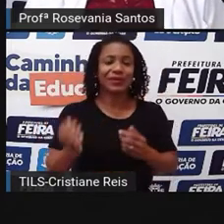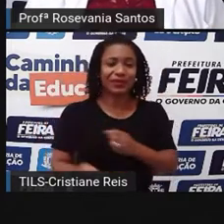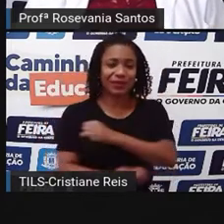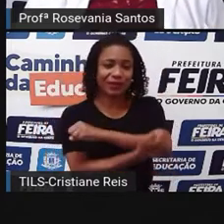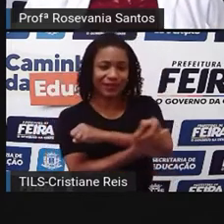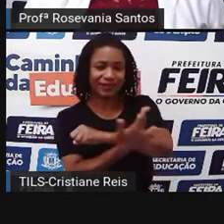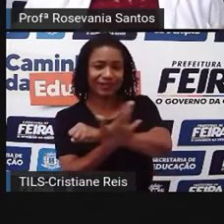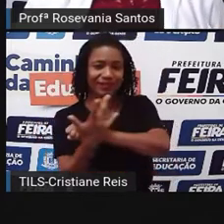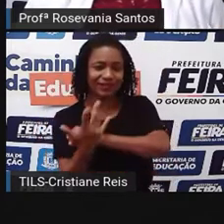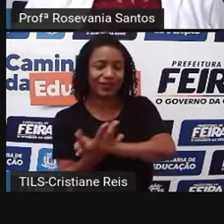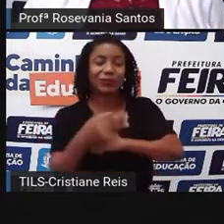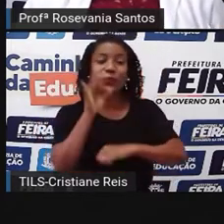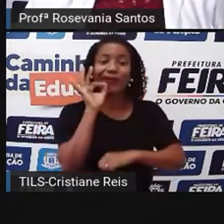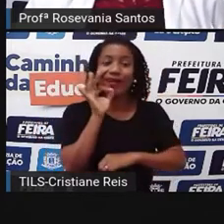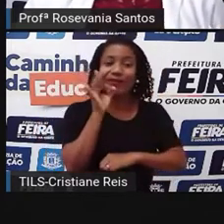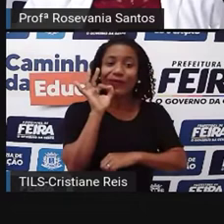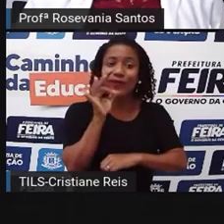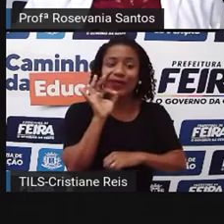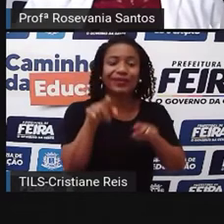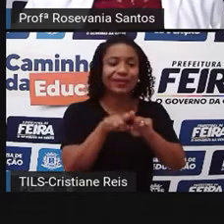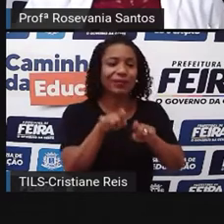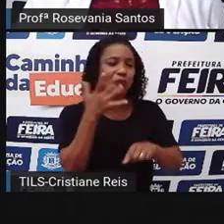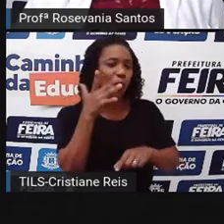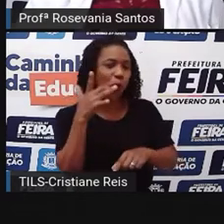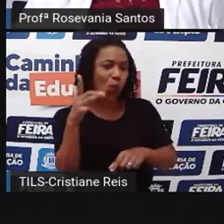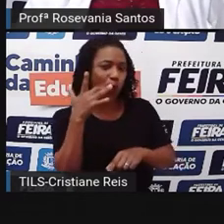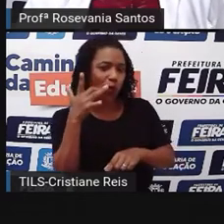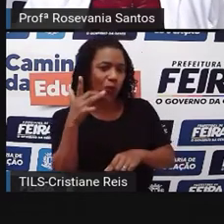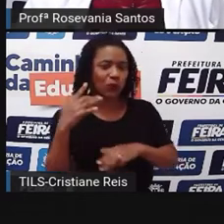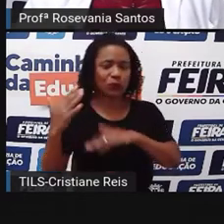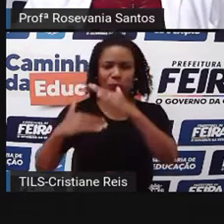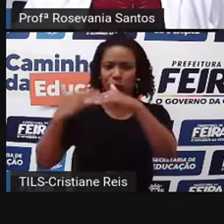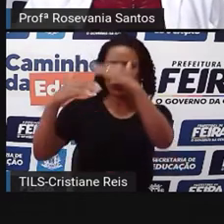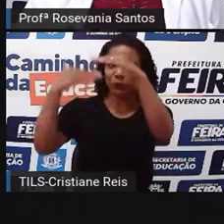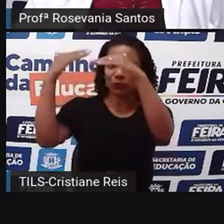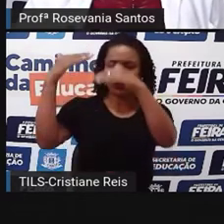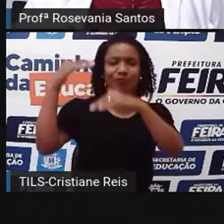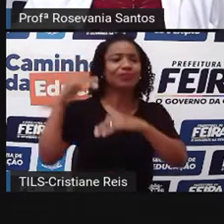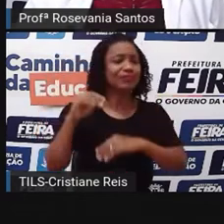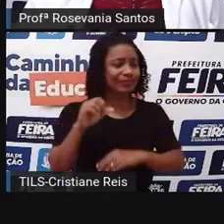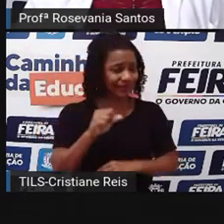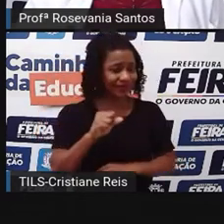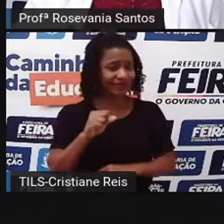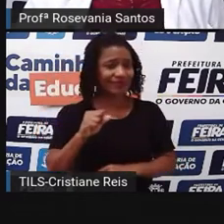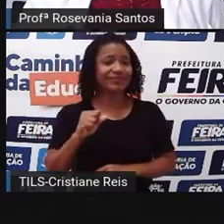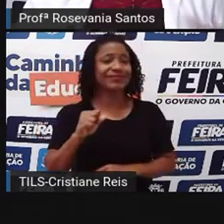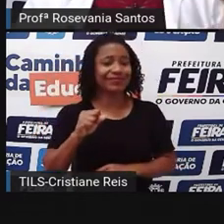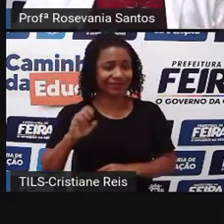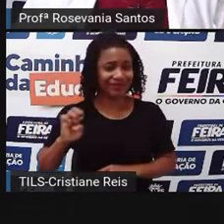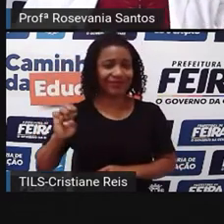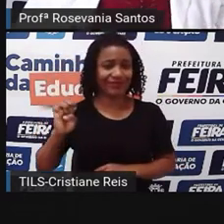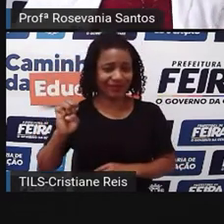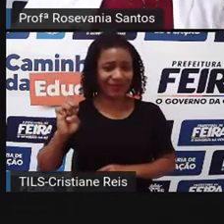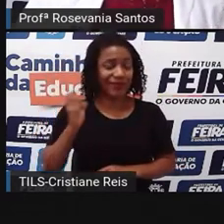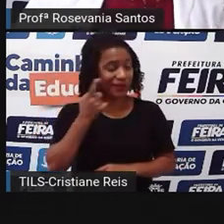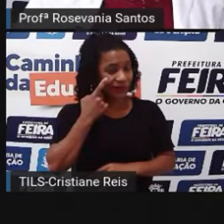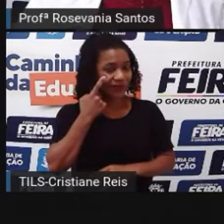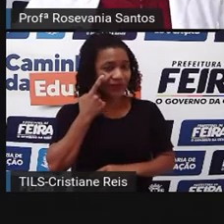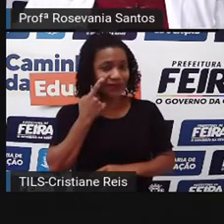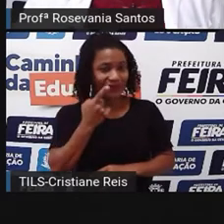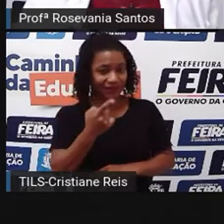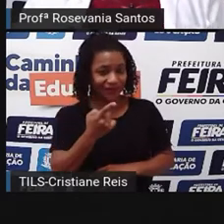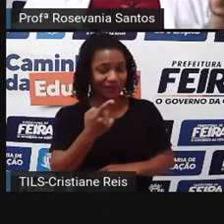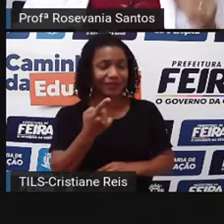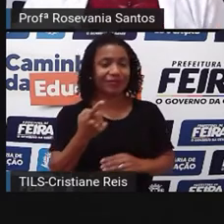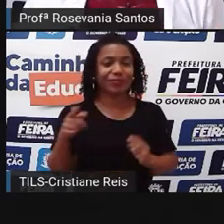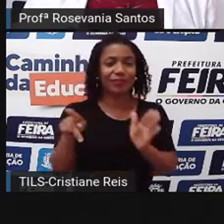desenvolvida e até hoje ela é também a mais desenvolvida. Então, aqui o que eu levei em consideração, apesar de estar na